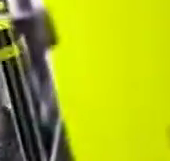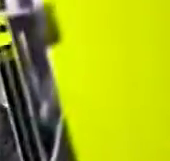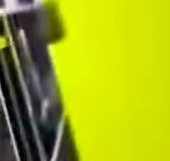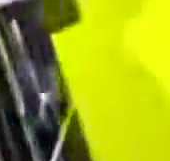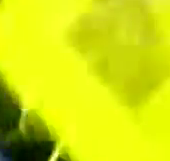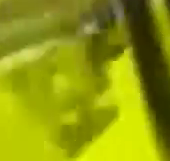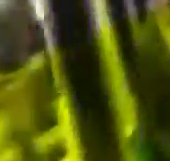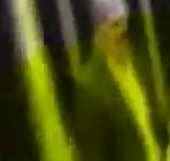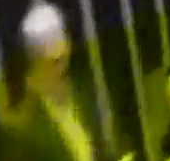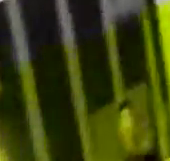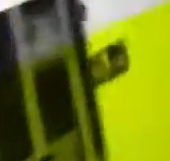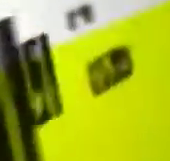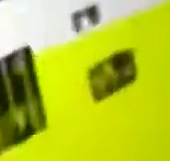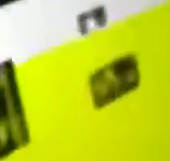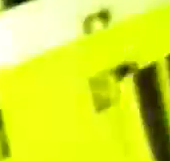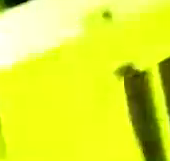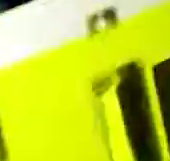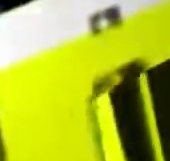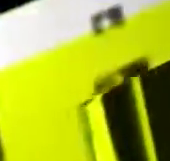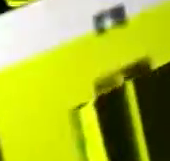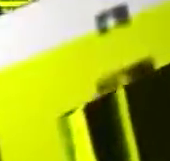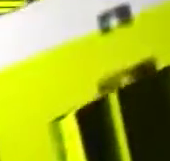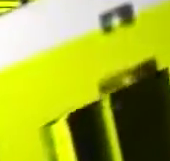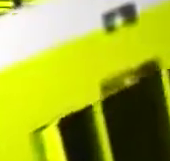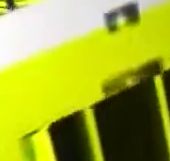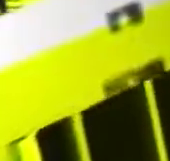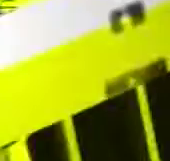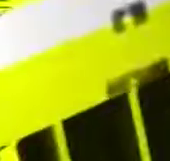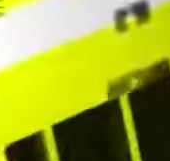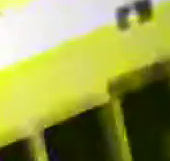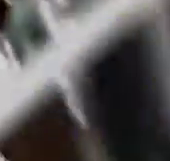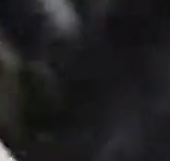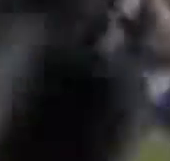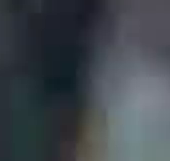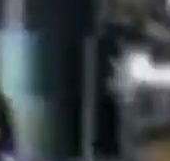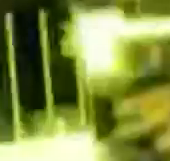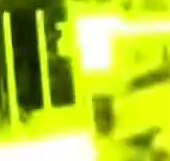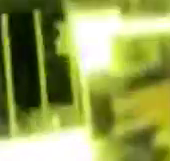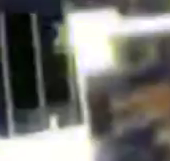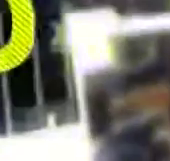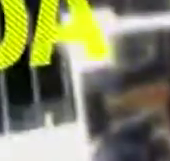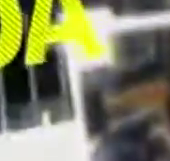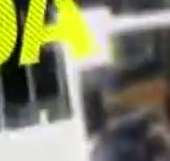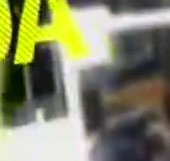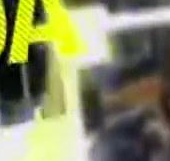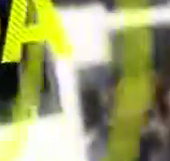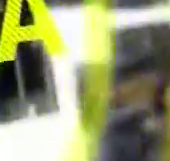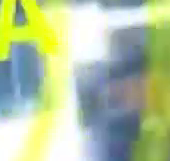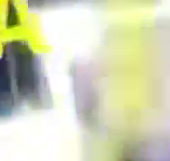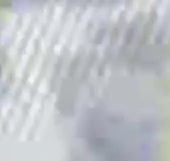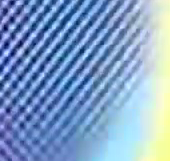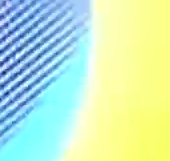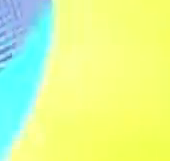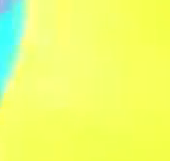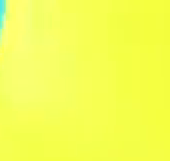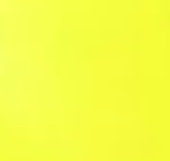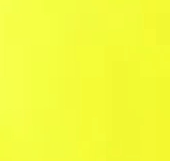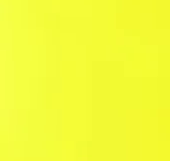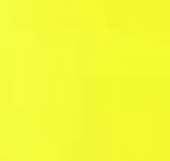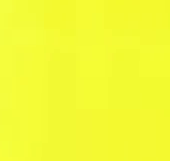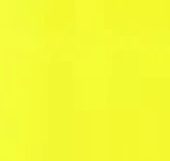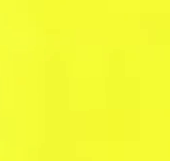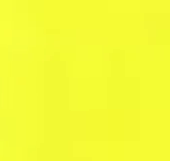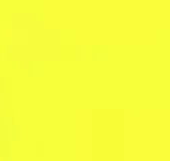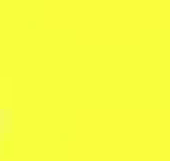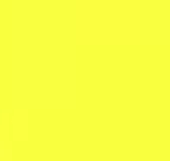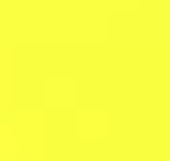que sejam menos importantes um segundo encaminhamento o Ministério do Santos o meu Estado de São Paulo